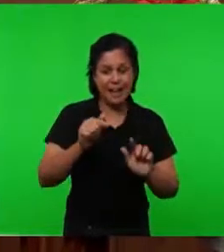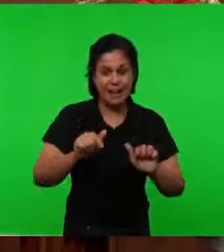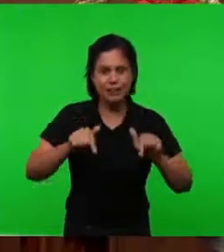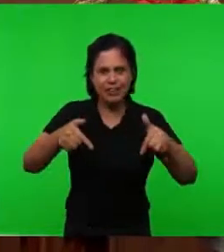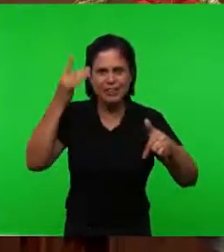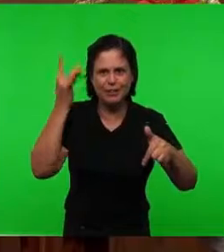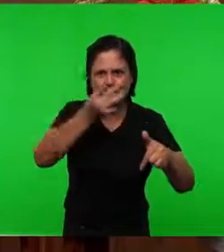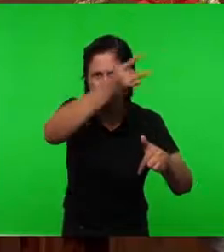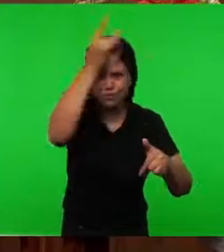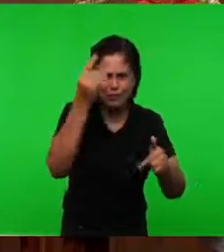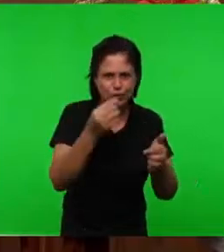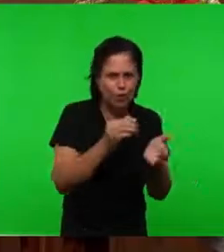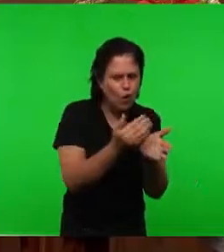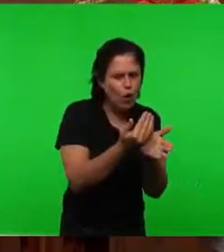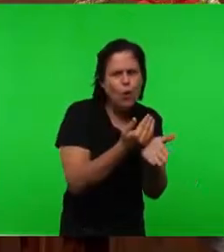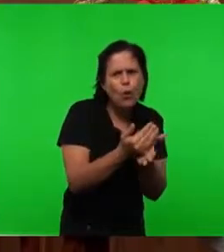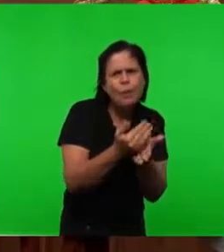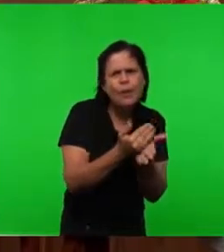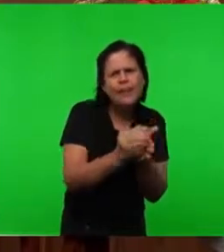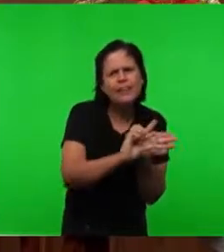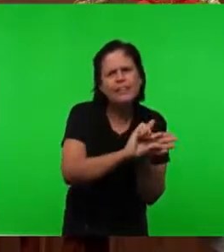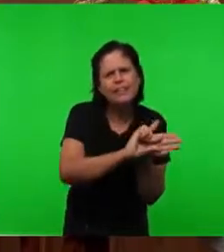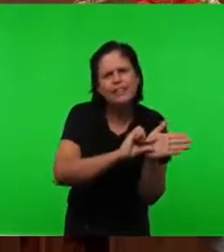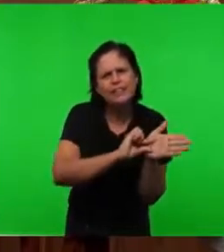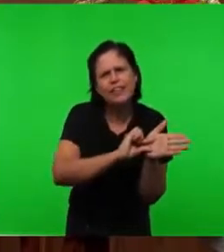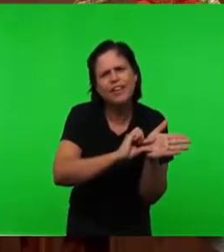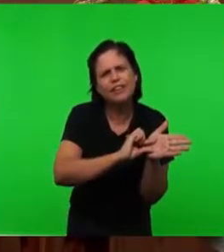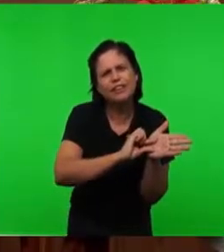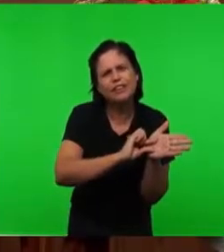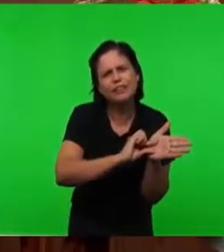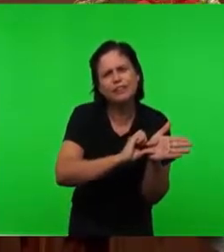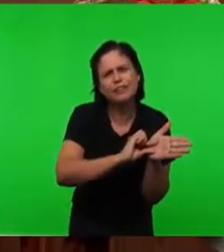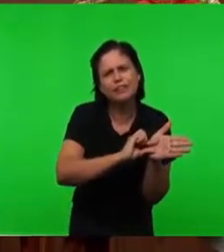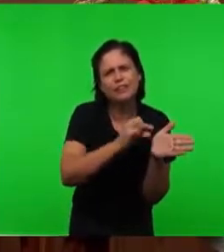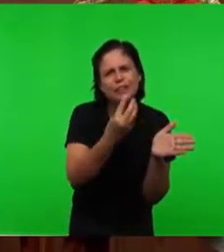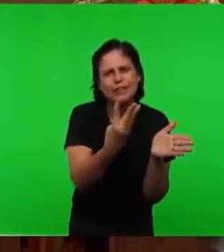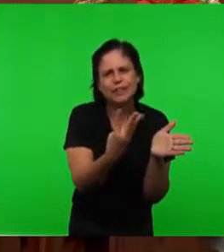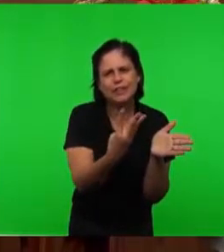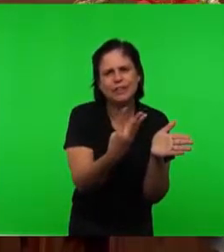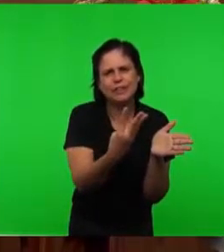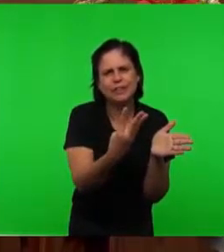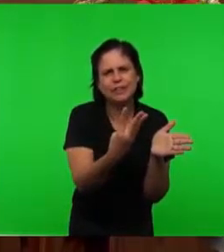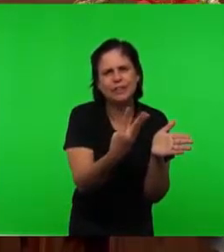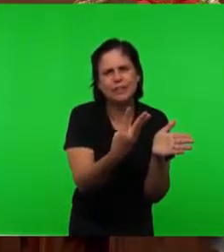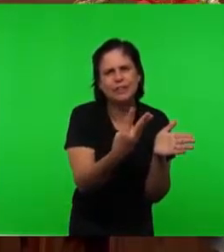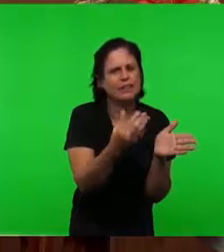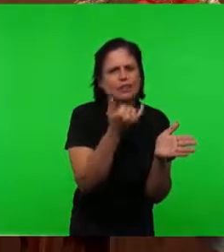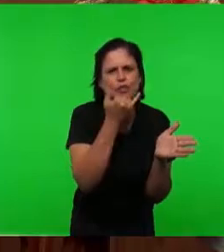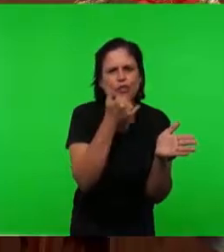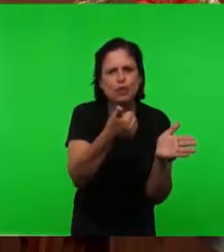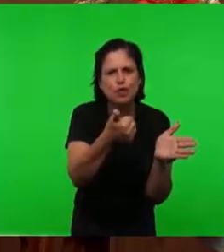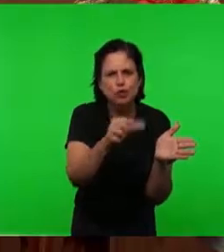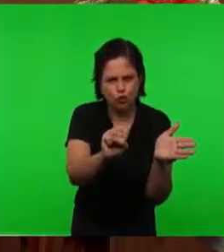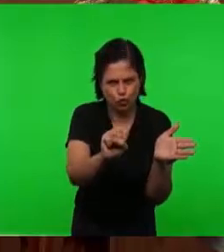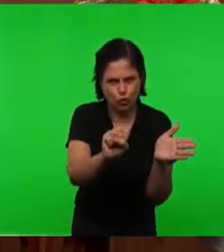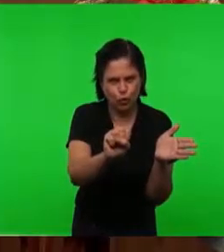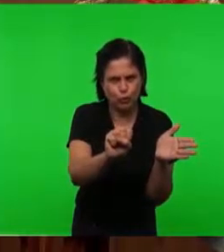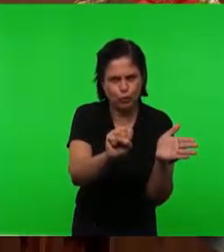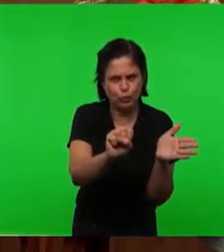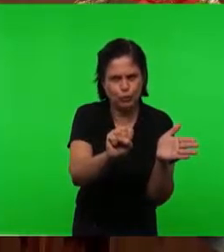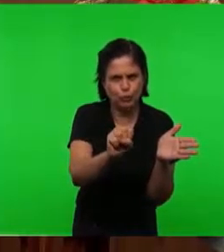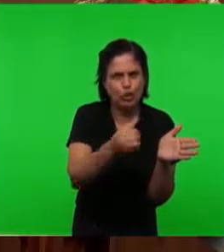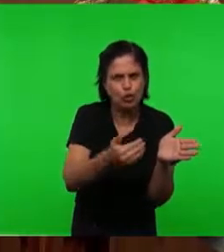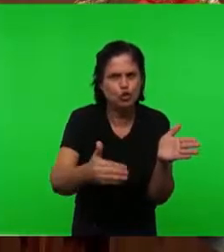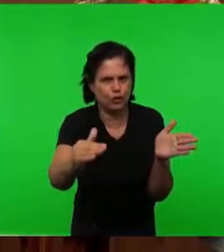Do verso Do verso Trinta Dezoito Do dezoito